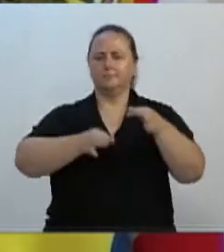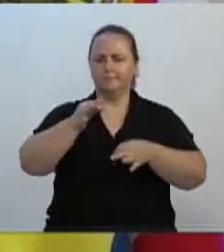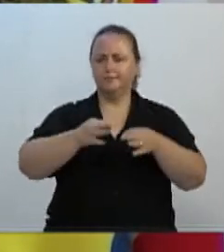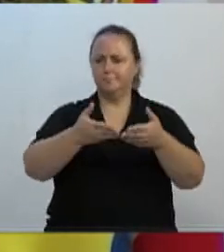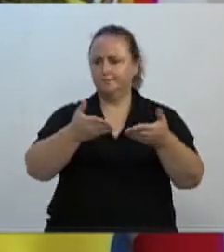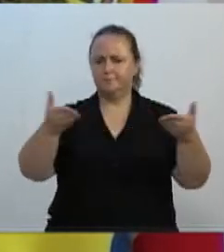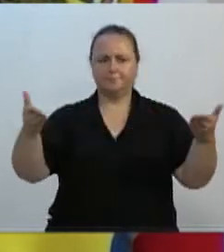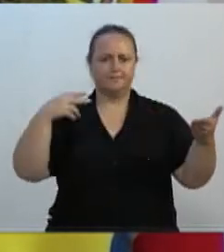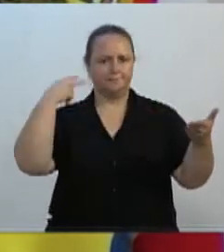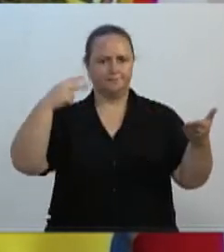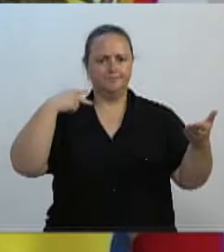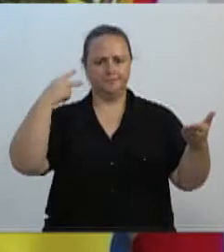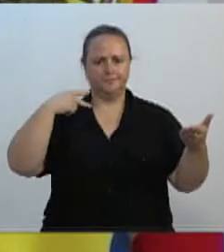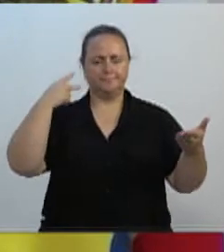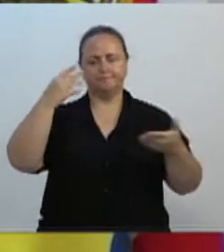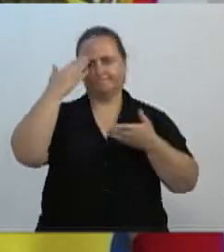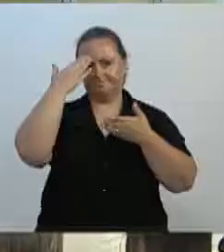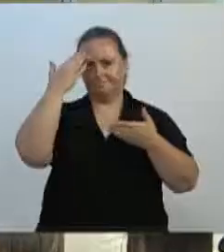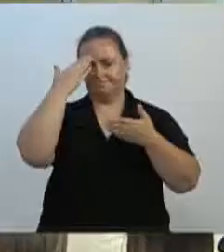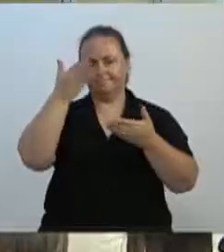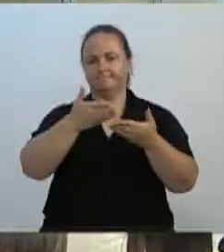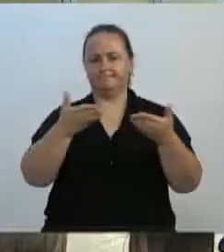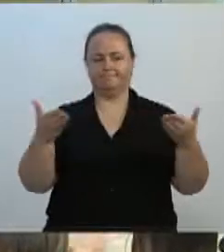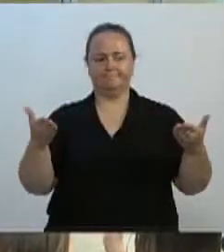senhores vereadores. Senhores, muito obrigado a todos.